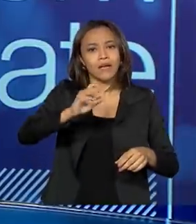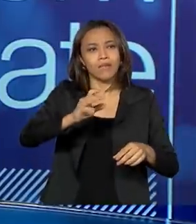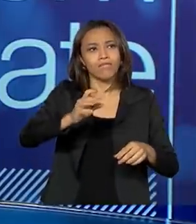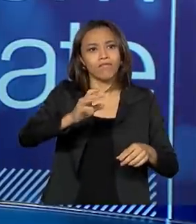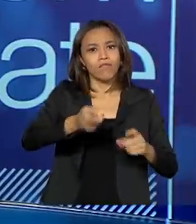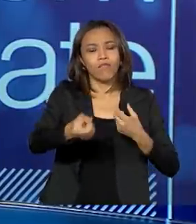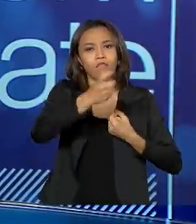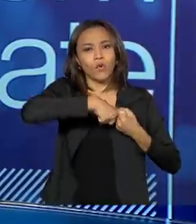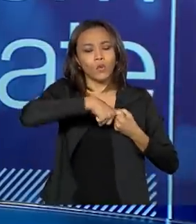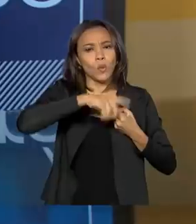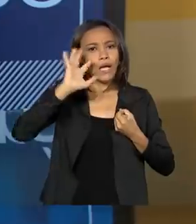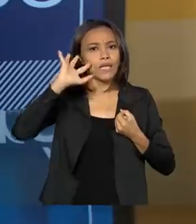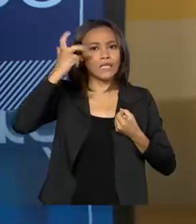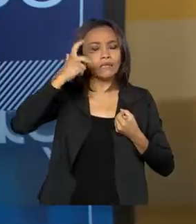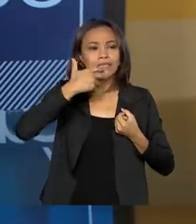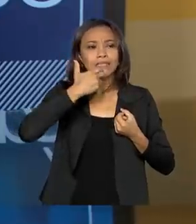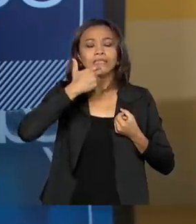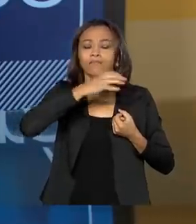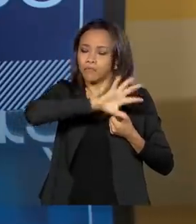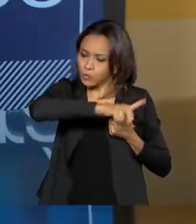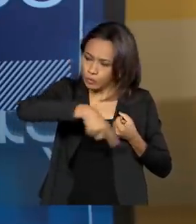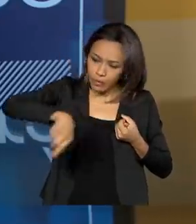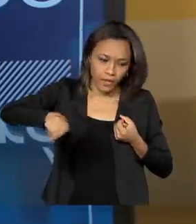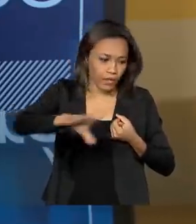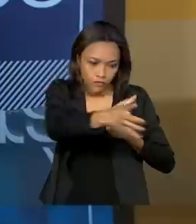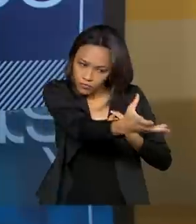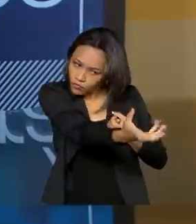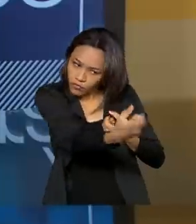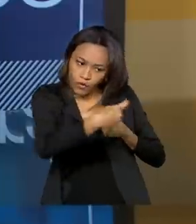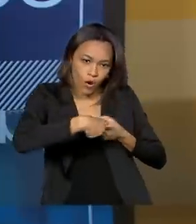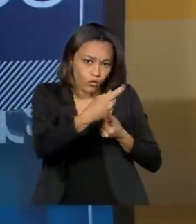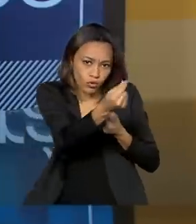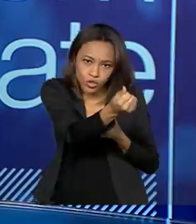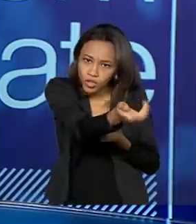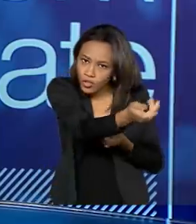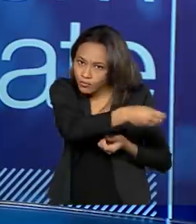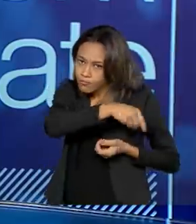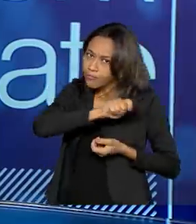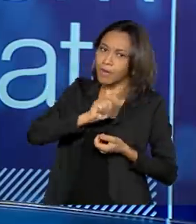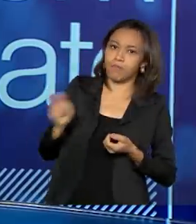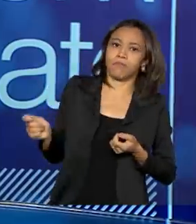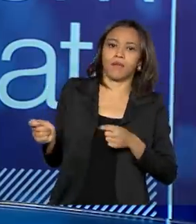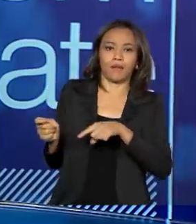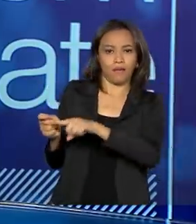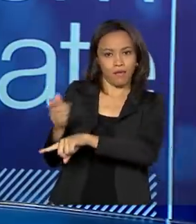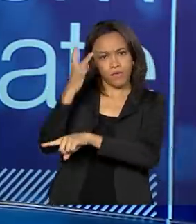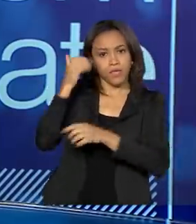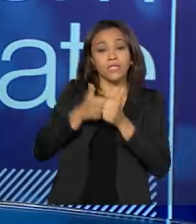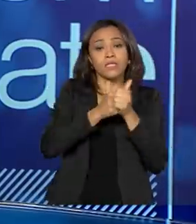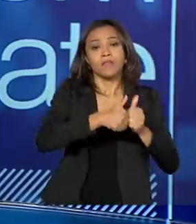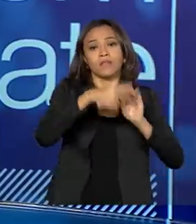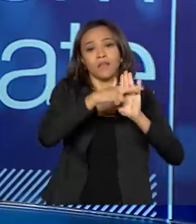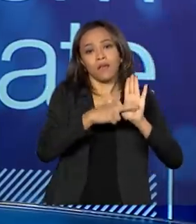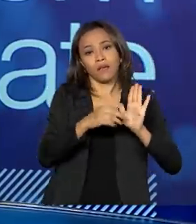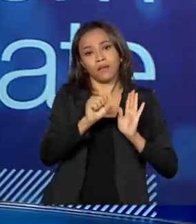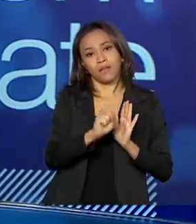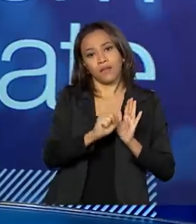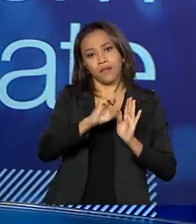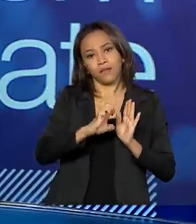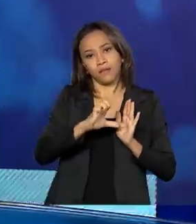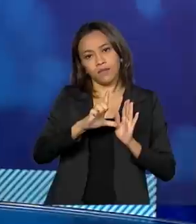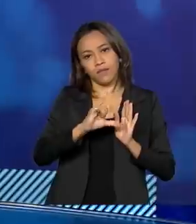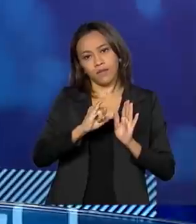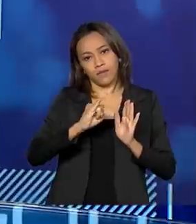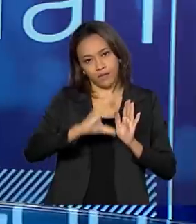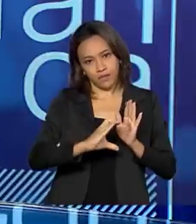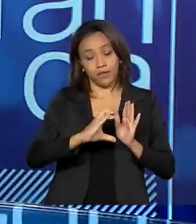judicial após alguns anos, o juiz determina que se devolva esse recurso atualizado pela Selic. Então, isso possibilitou,